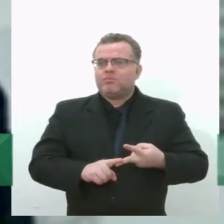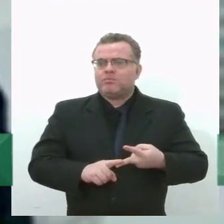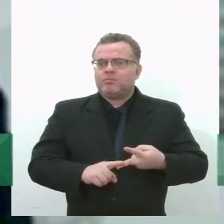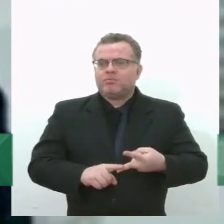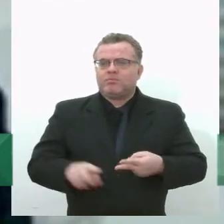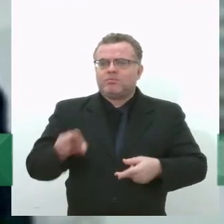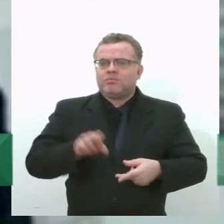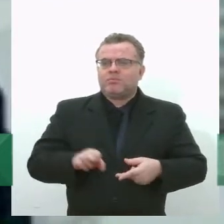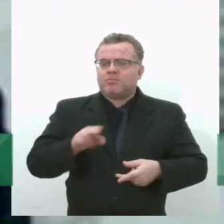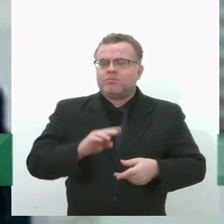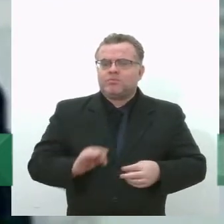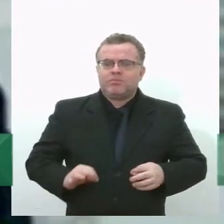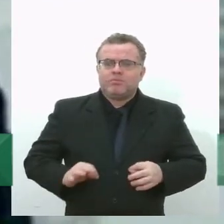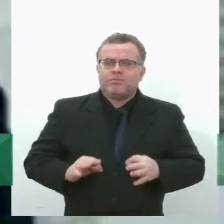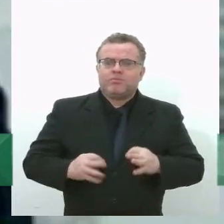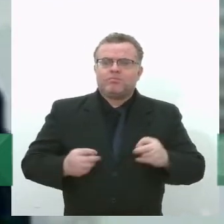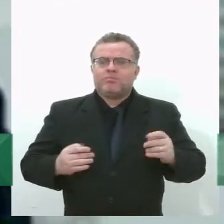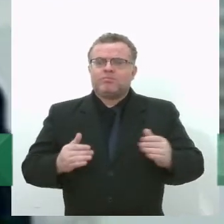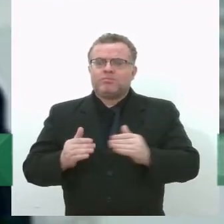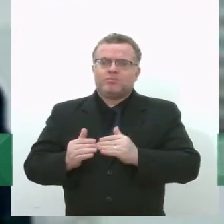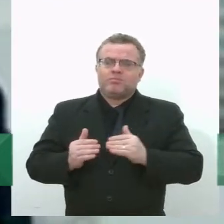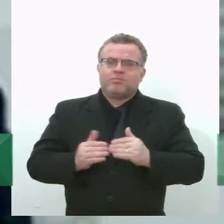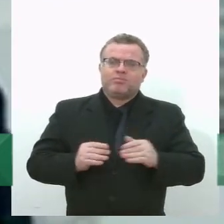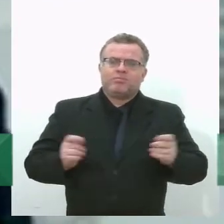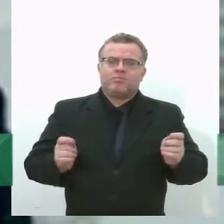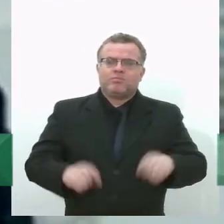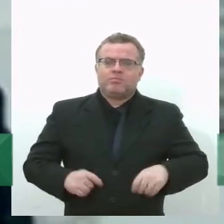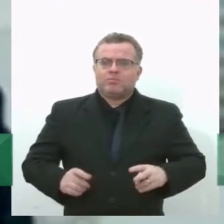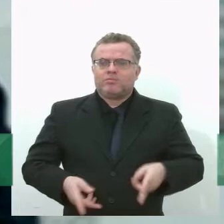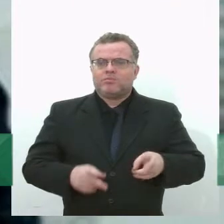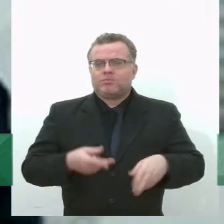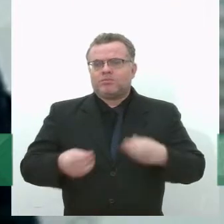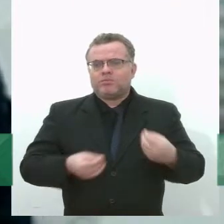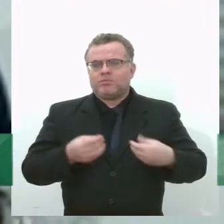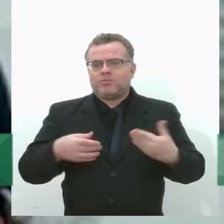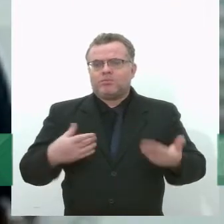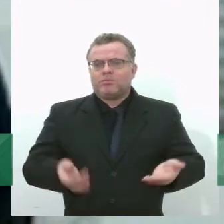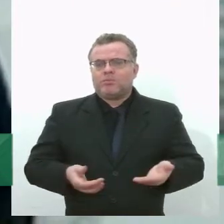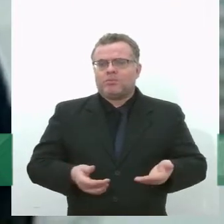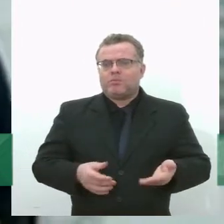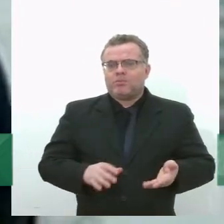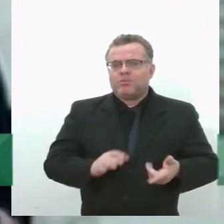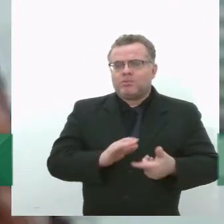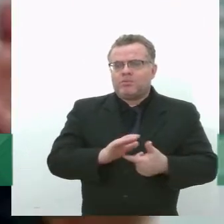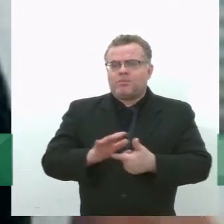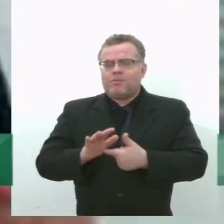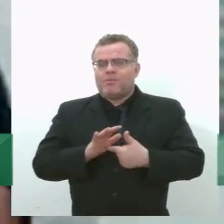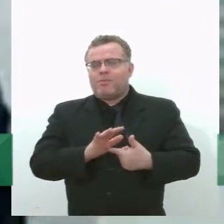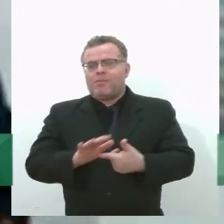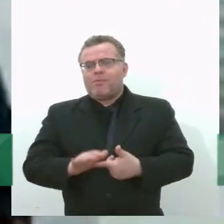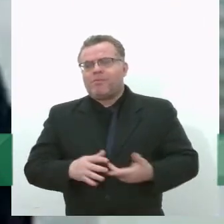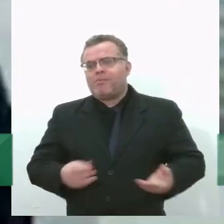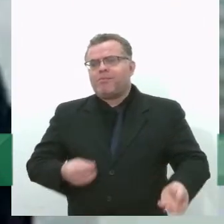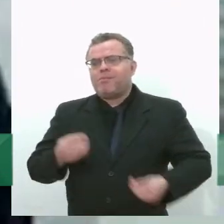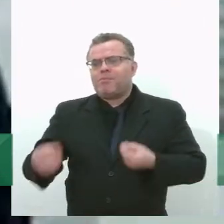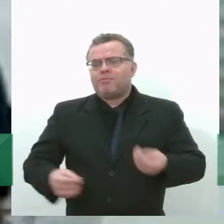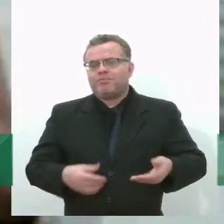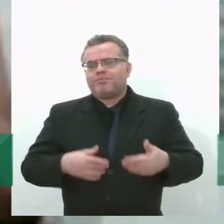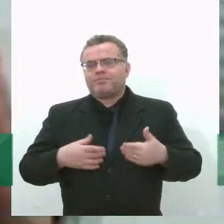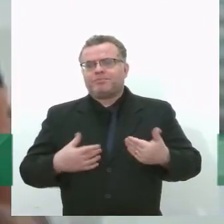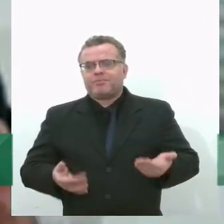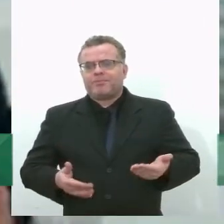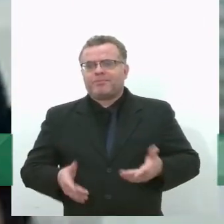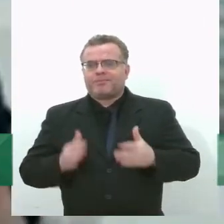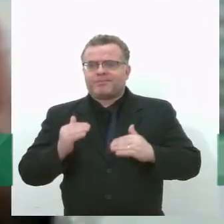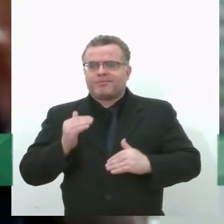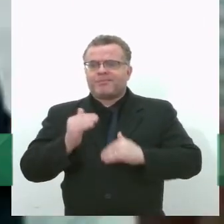impermeabilizado, tudo coloca... É colocado todo o resíduo em camadas. A gente